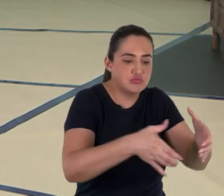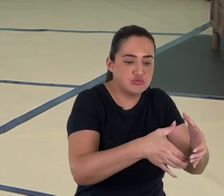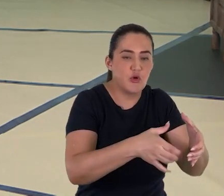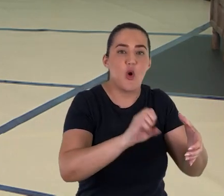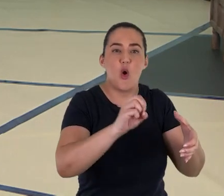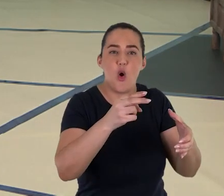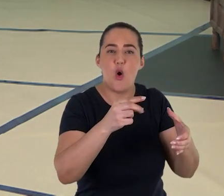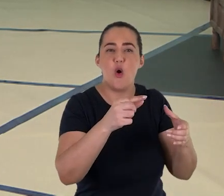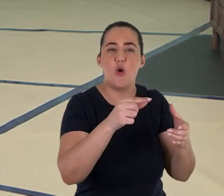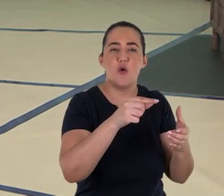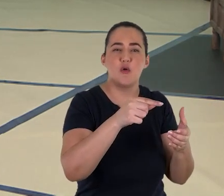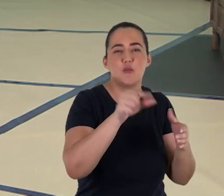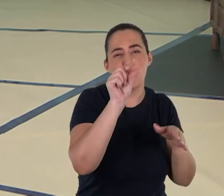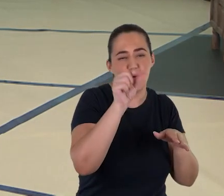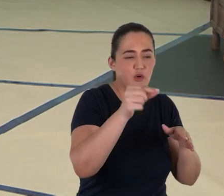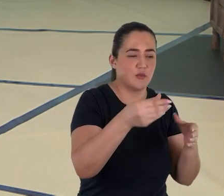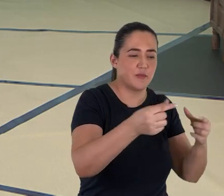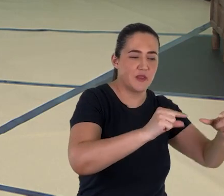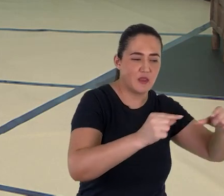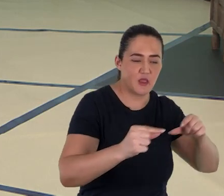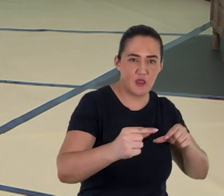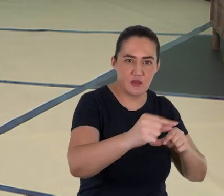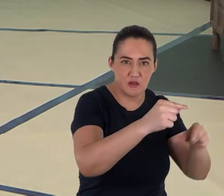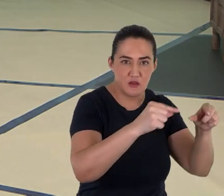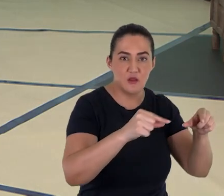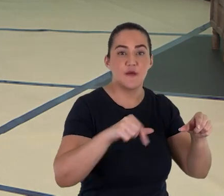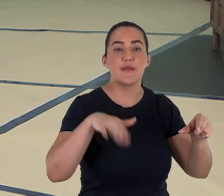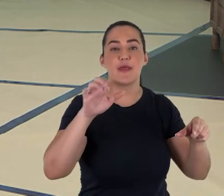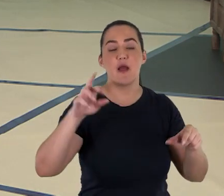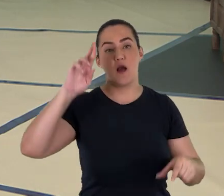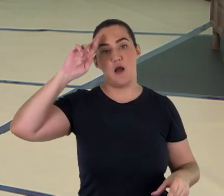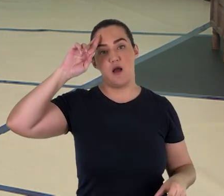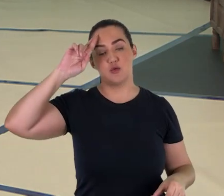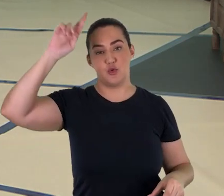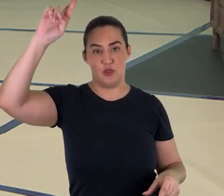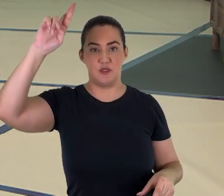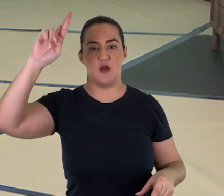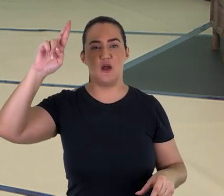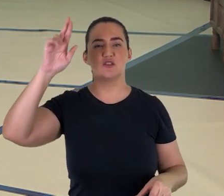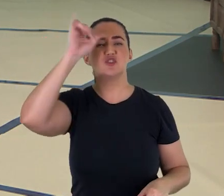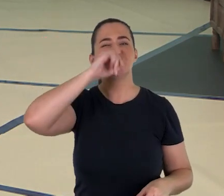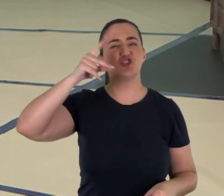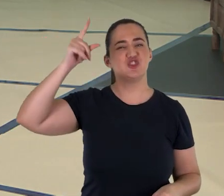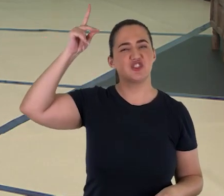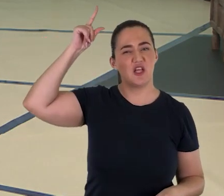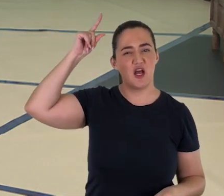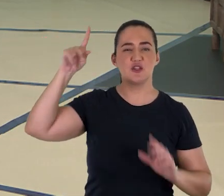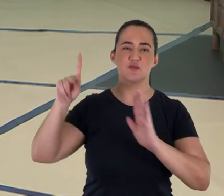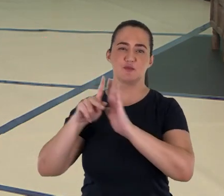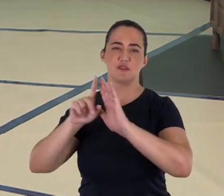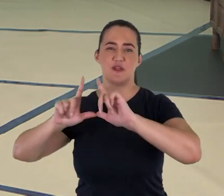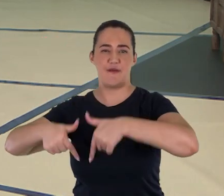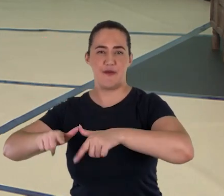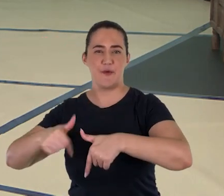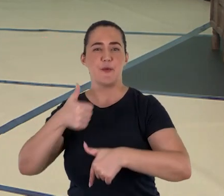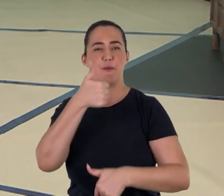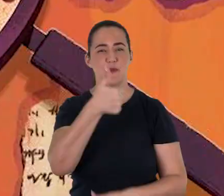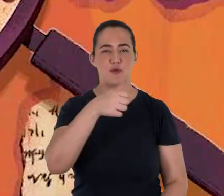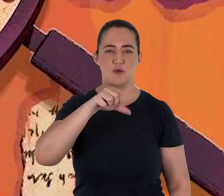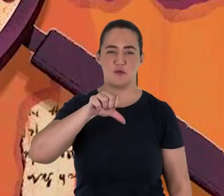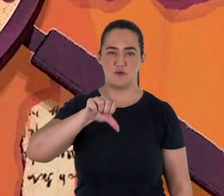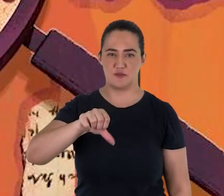sob o controle da então chamada Autoridade de Antiguidades de Israel a partir de 1967.